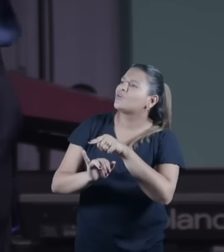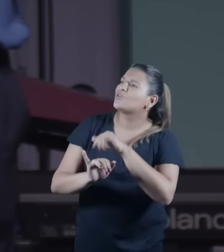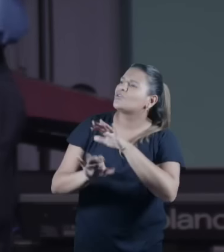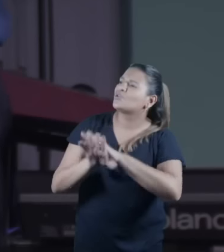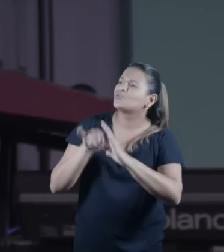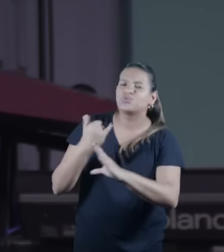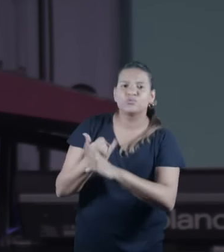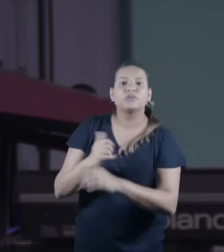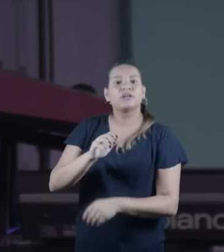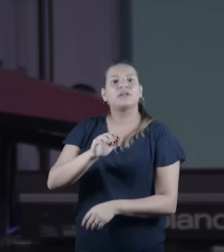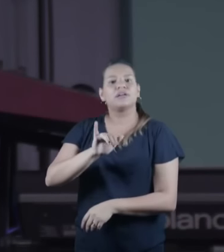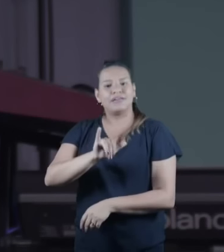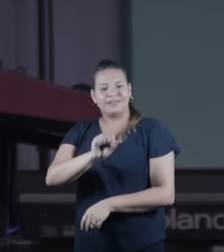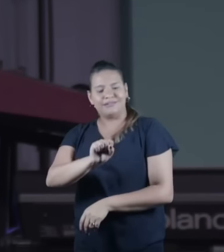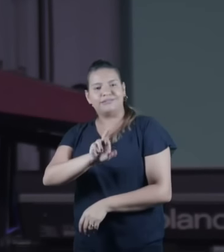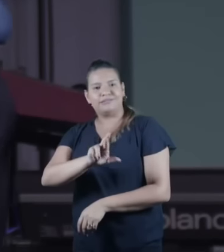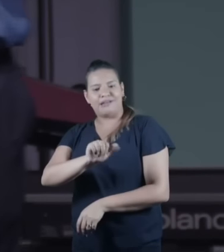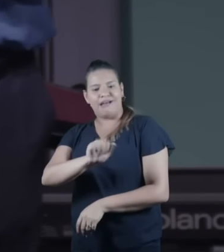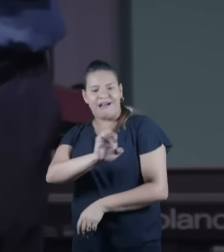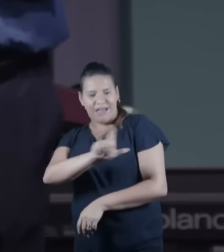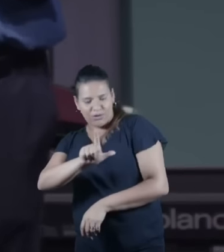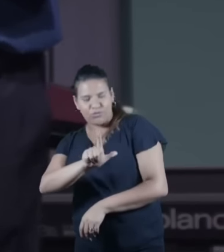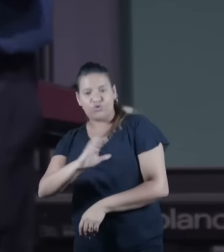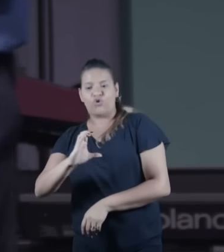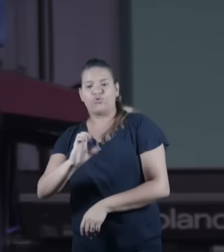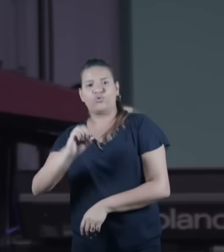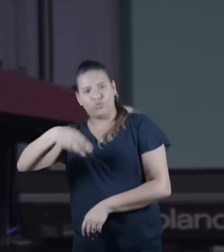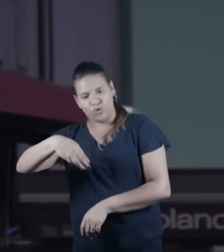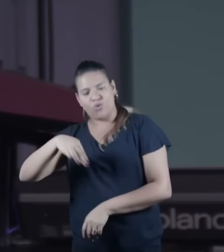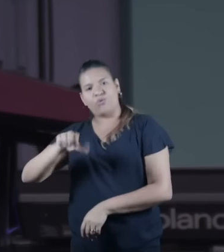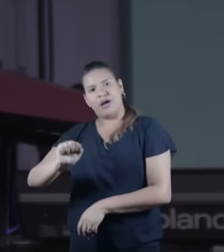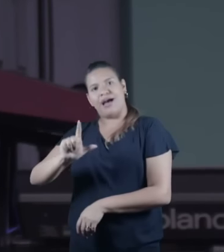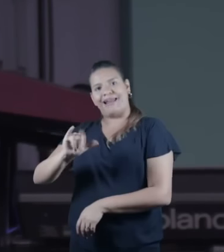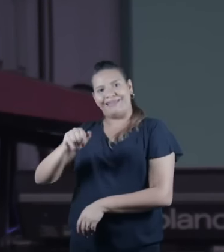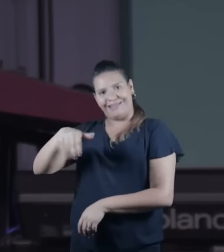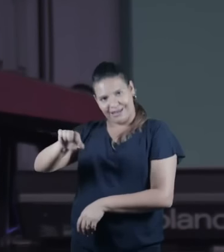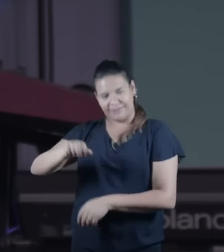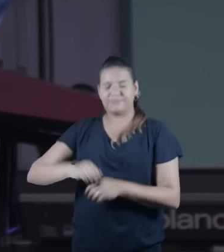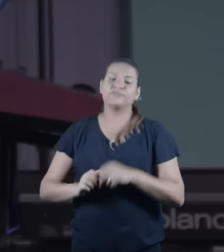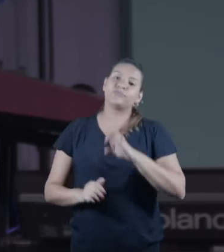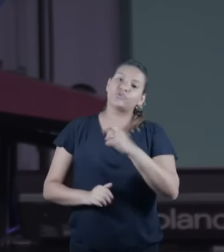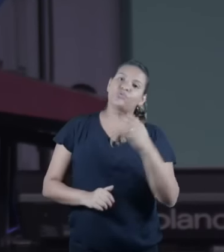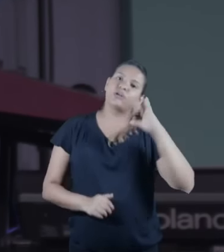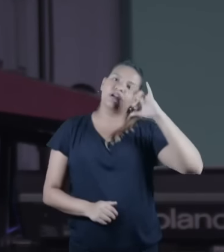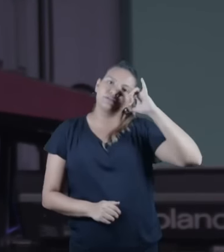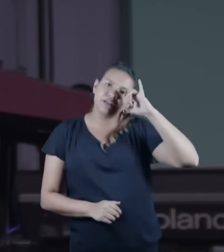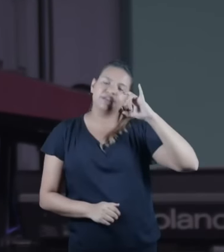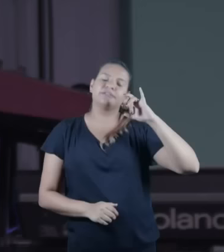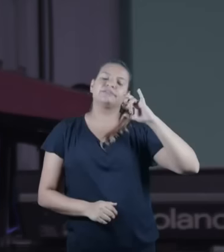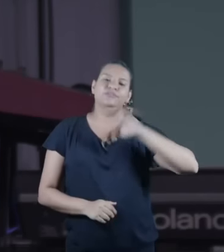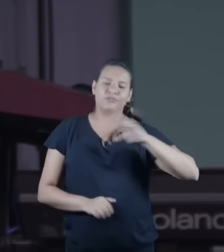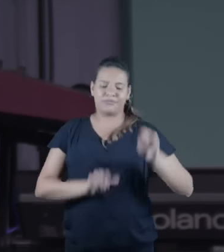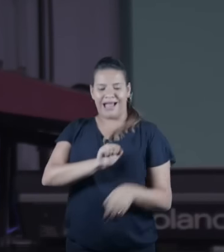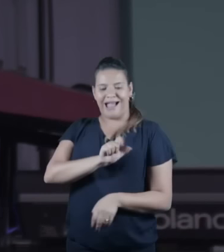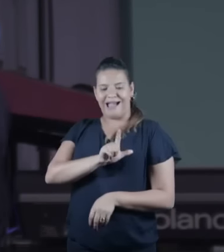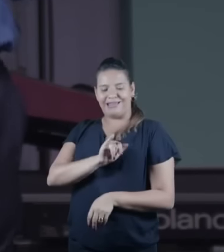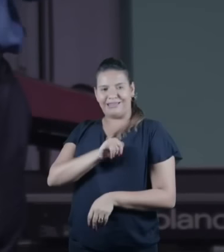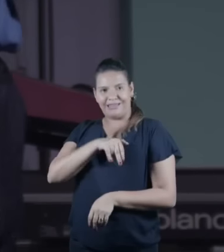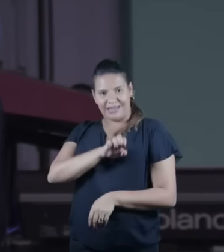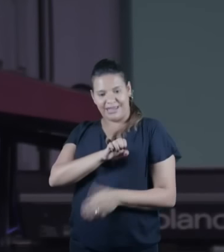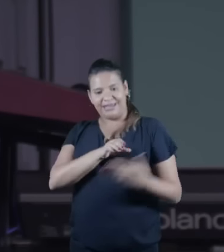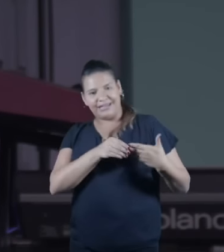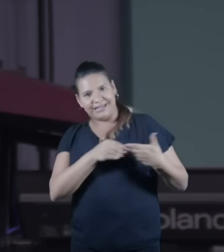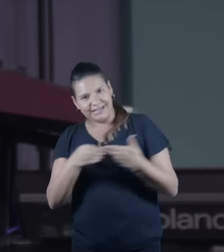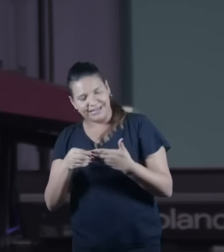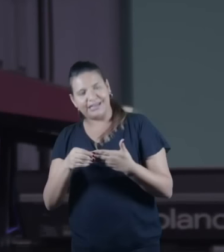do Youtube dela também pode seguir no Instagram que é Aline Guia em Israel estou perfeito é porque eu